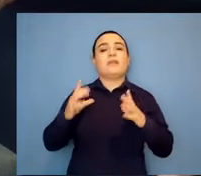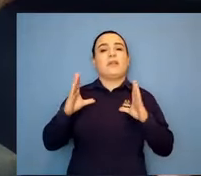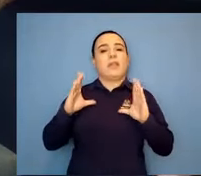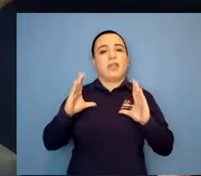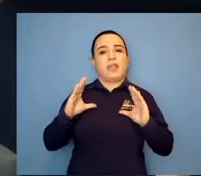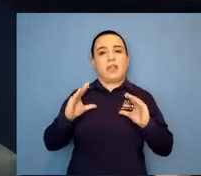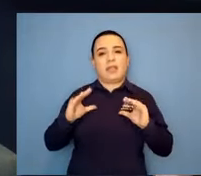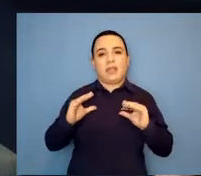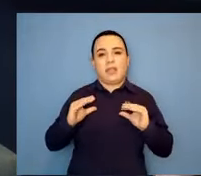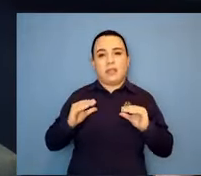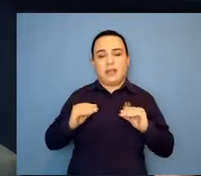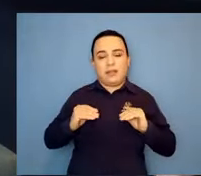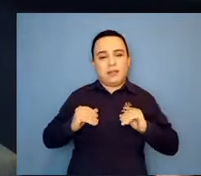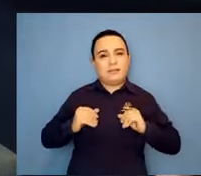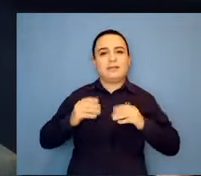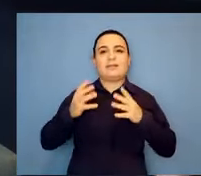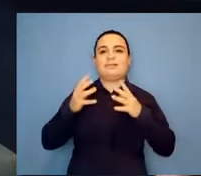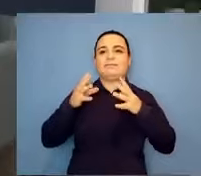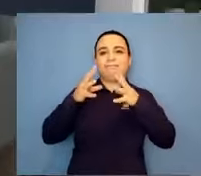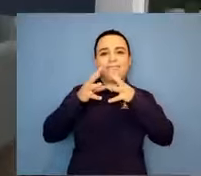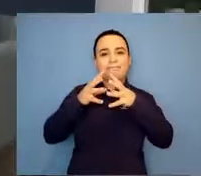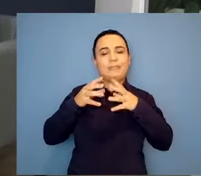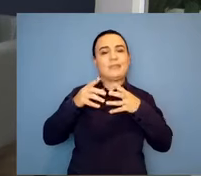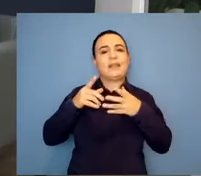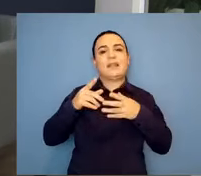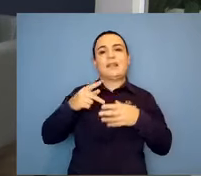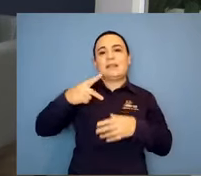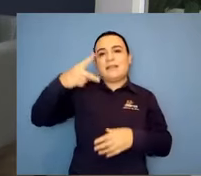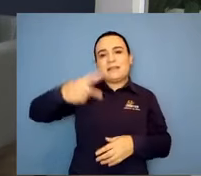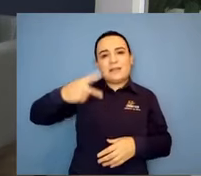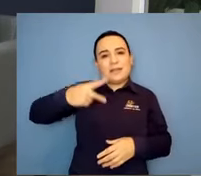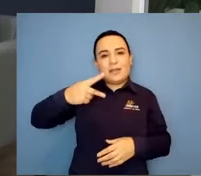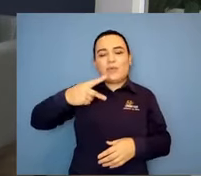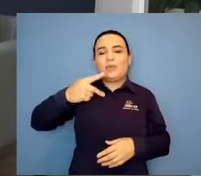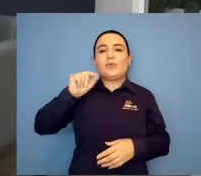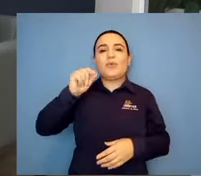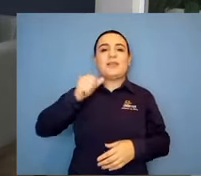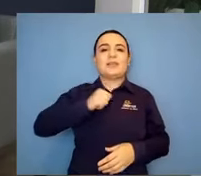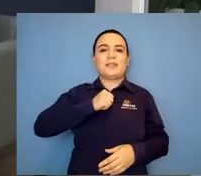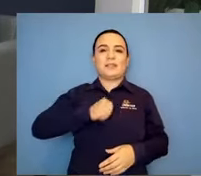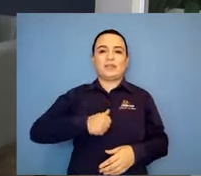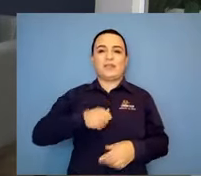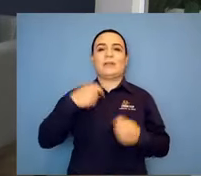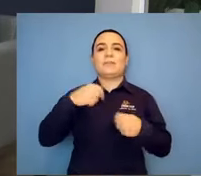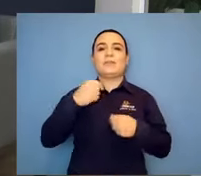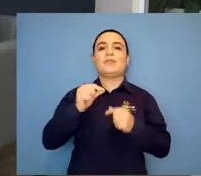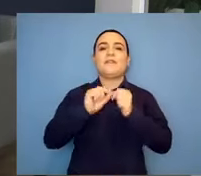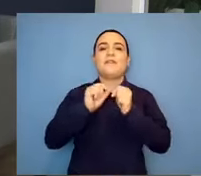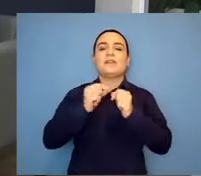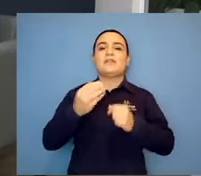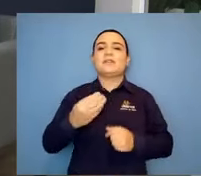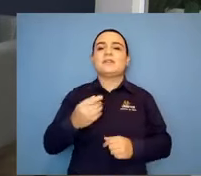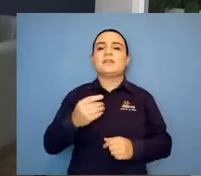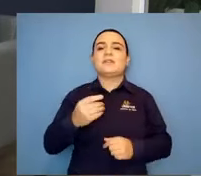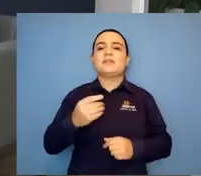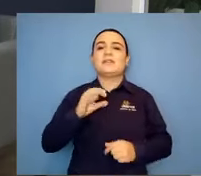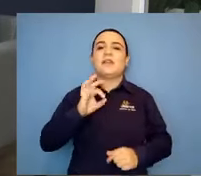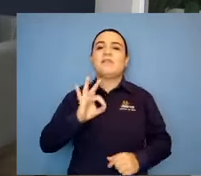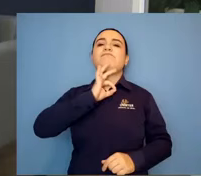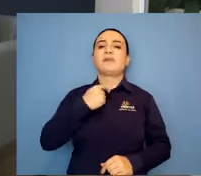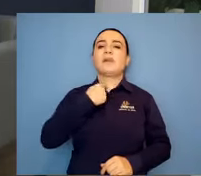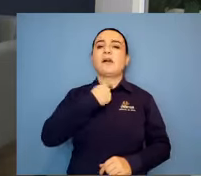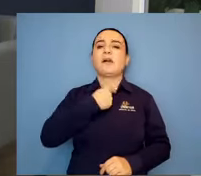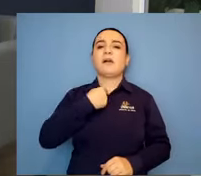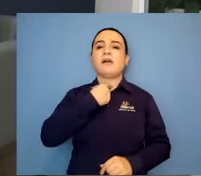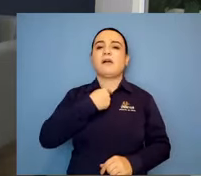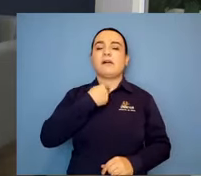a segunda cirurgia. E é a tracheostomia para ele poder respirar. Sim. Logo, já a ventilação mecânica. Então, foram